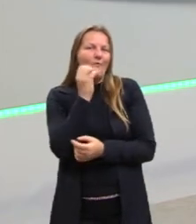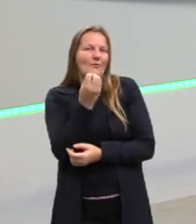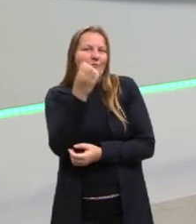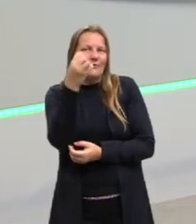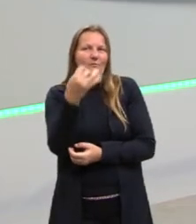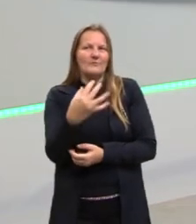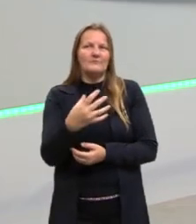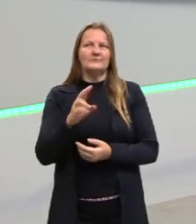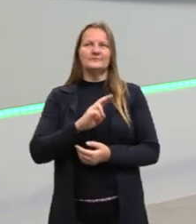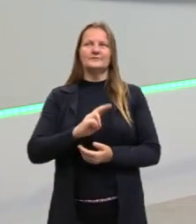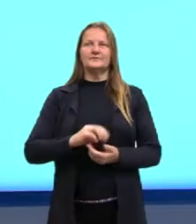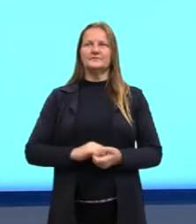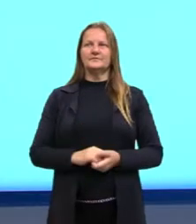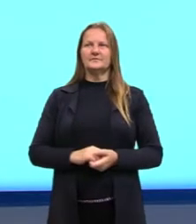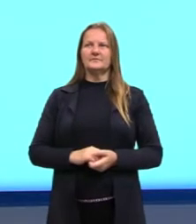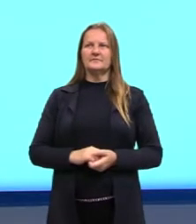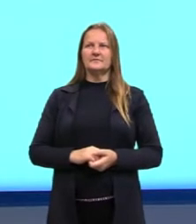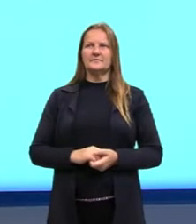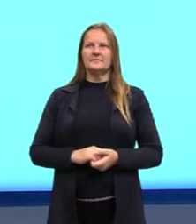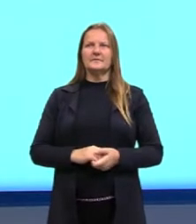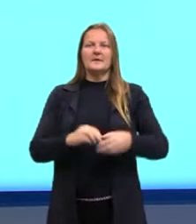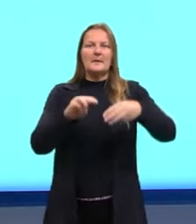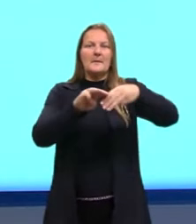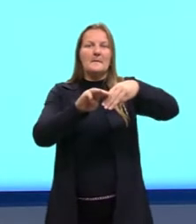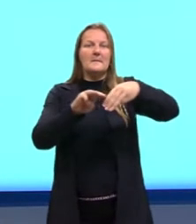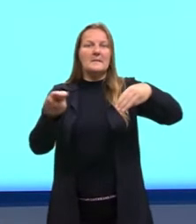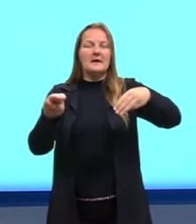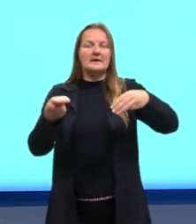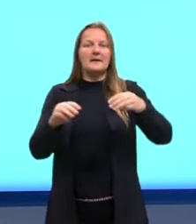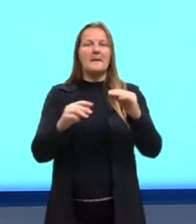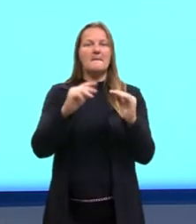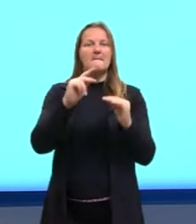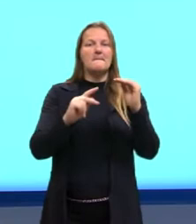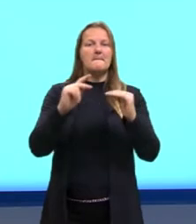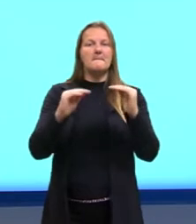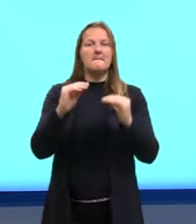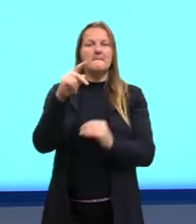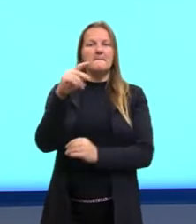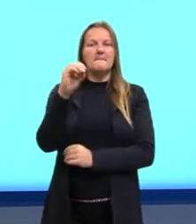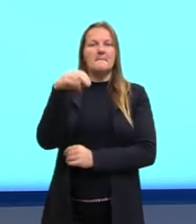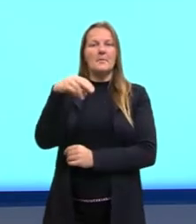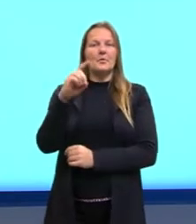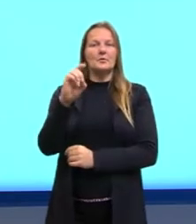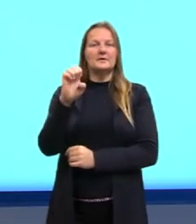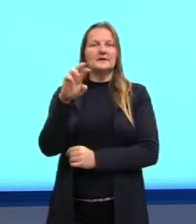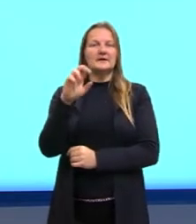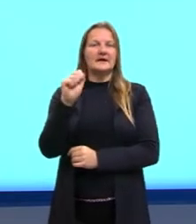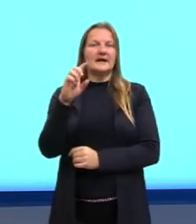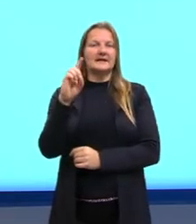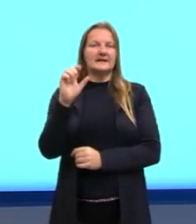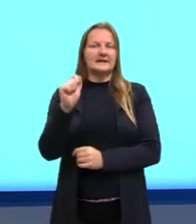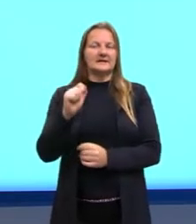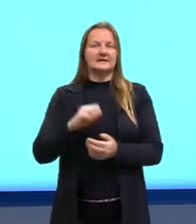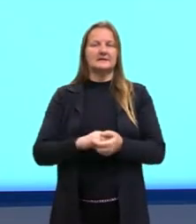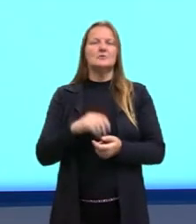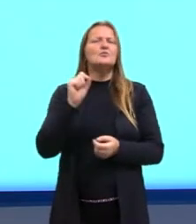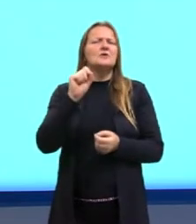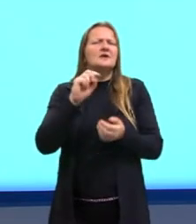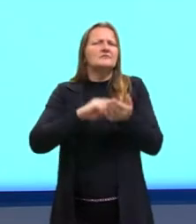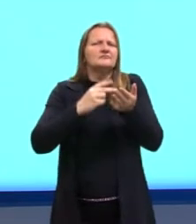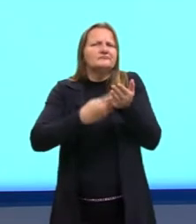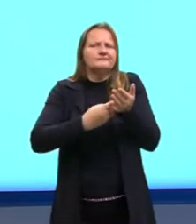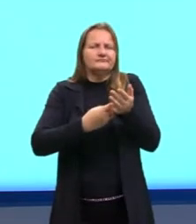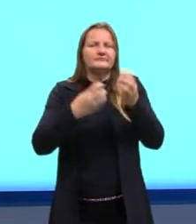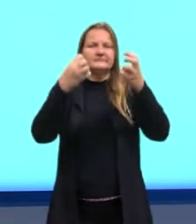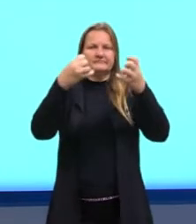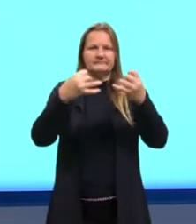pode chamar de média aritmética ponderada. Mas o que que seria esse cálculo? Em outros